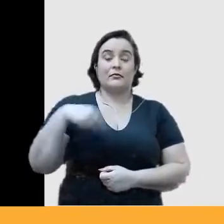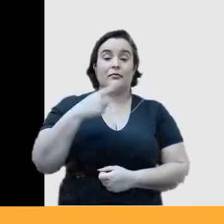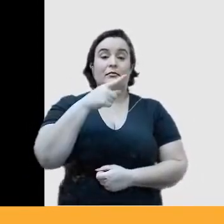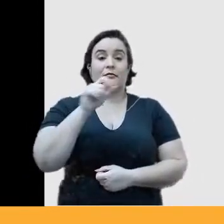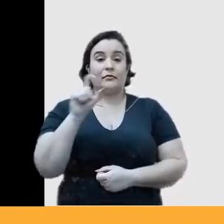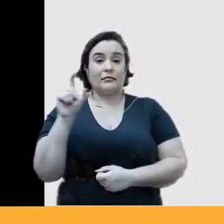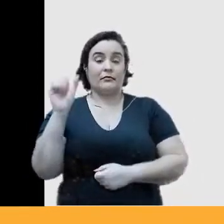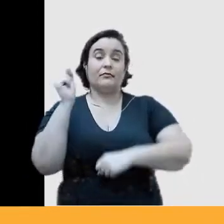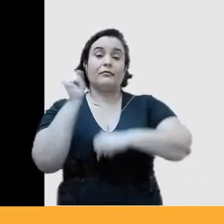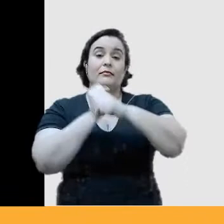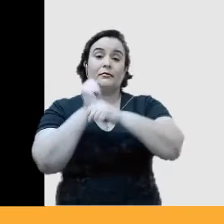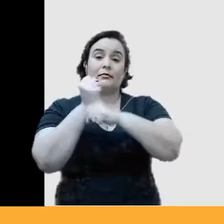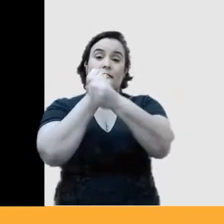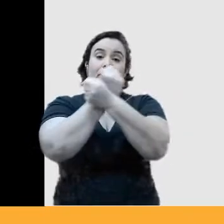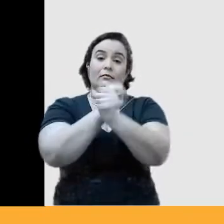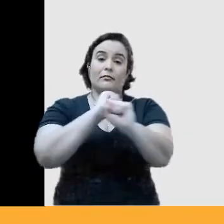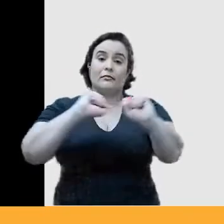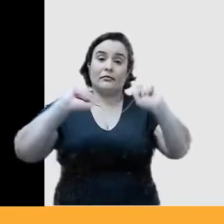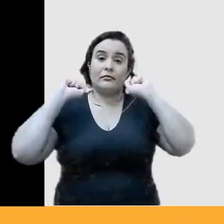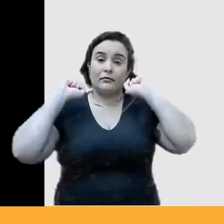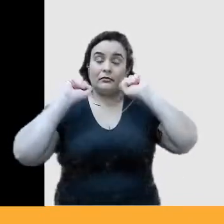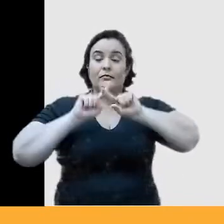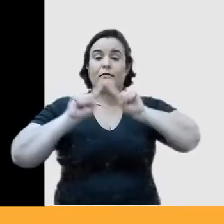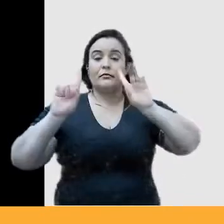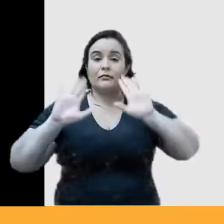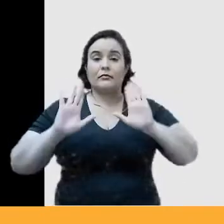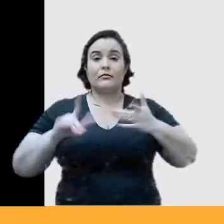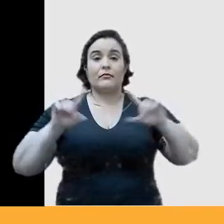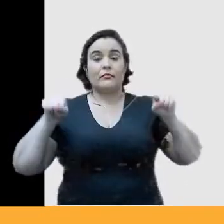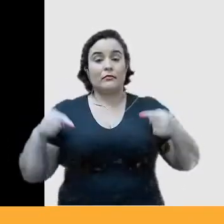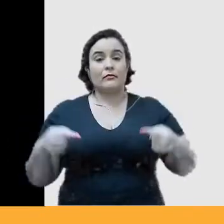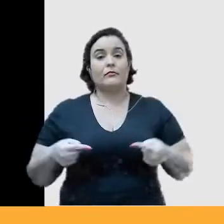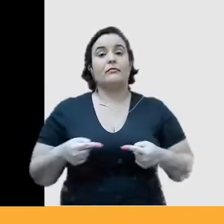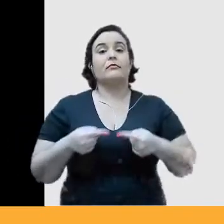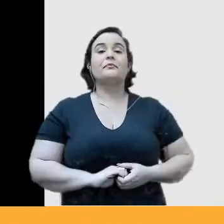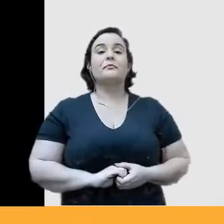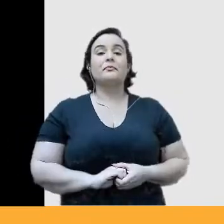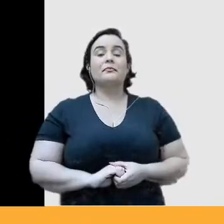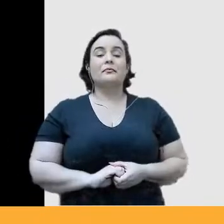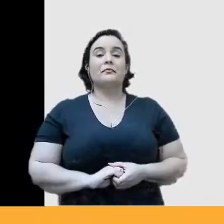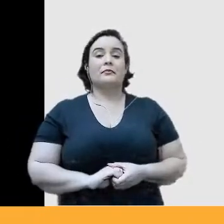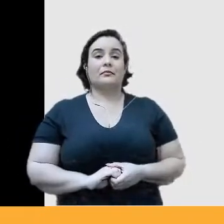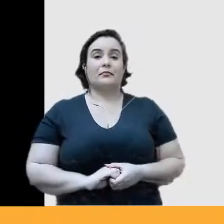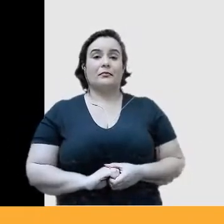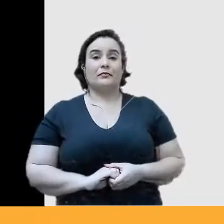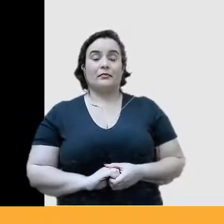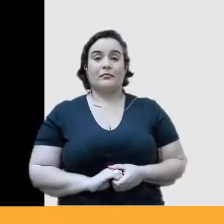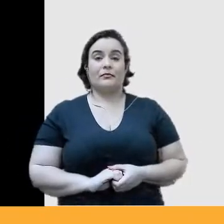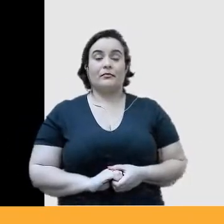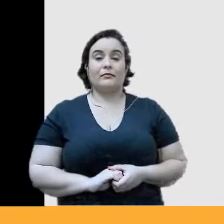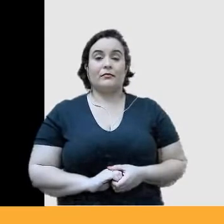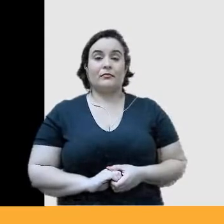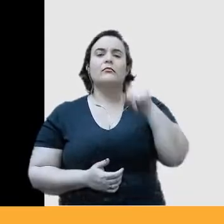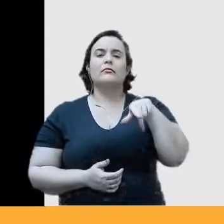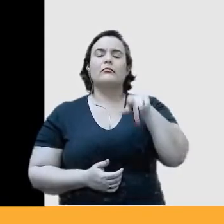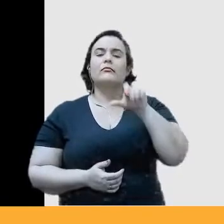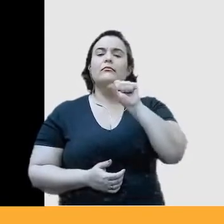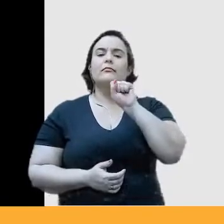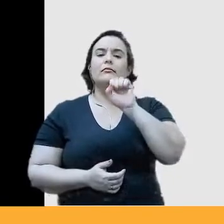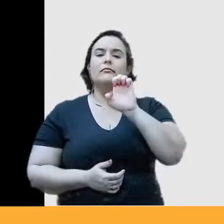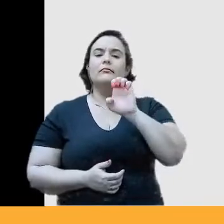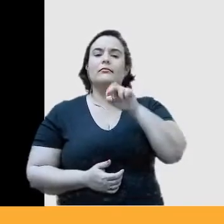abolição, mas já isso ligado ao Ministério da Cultura. A imagem número